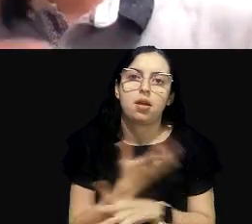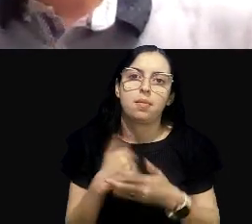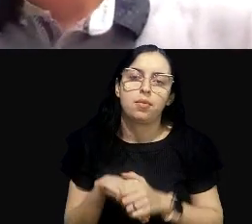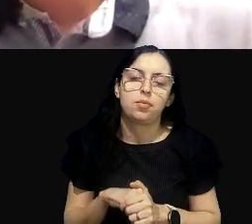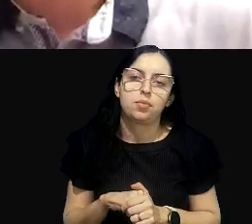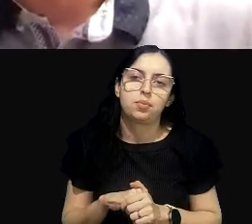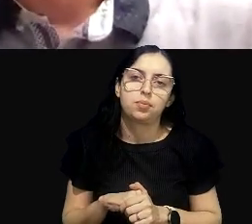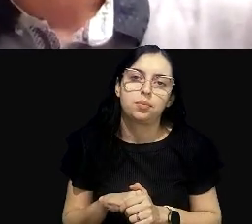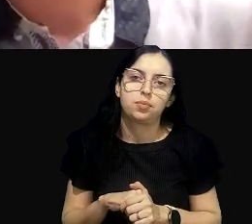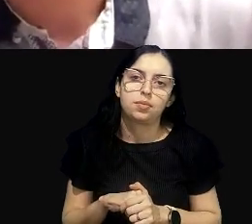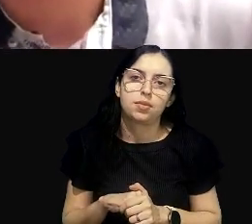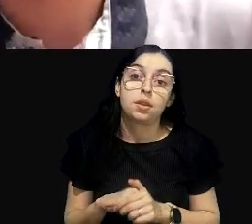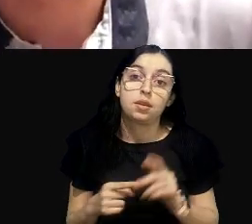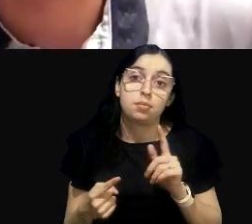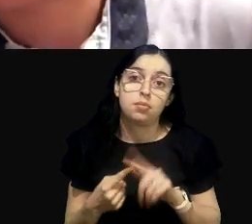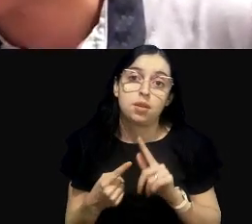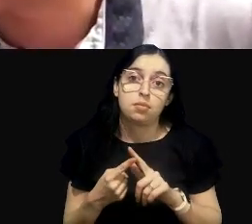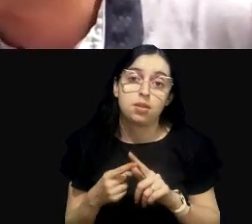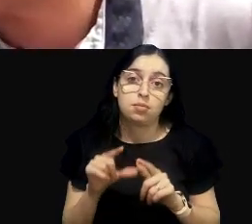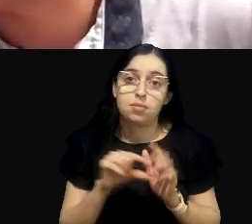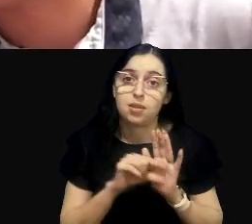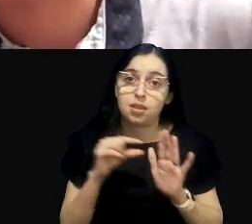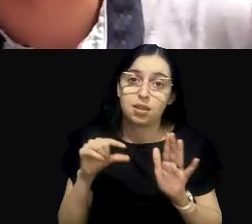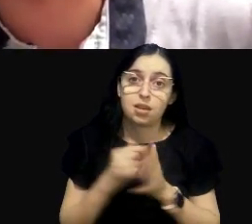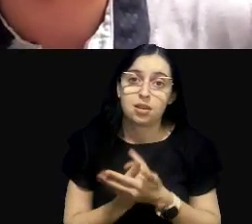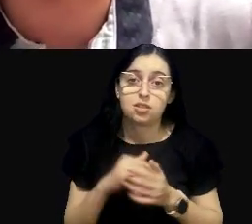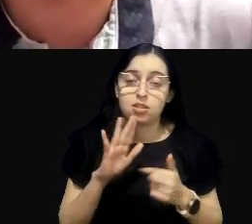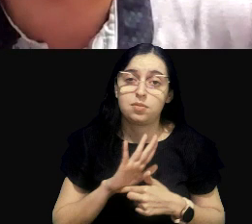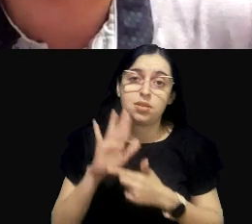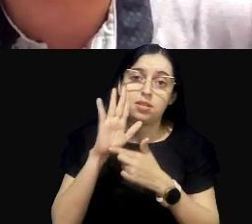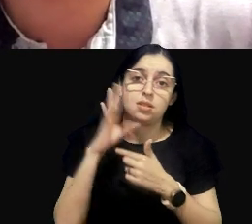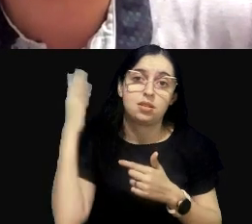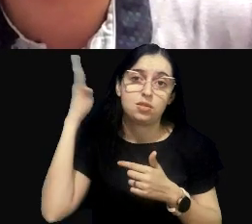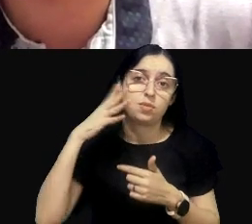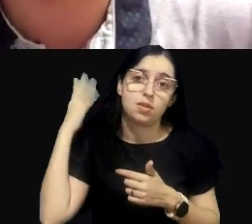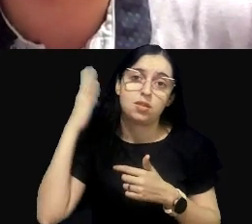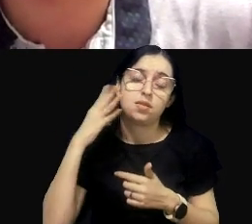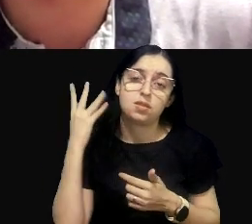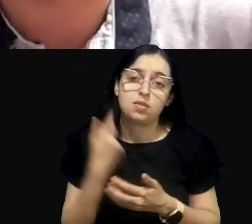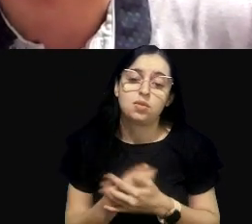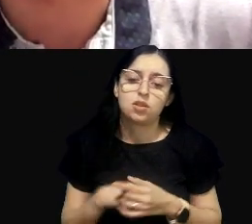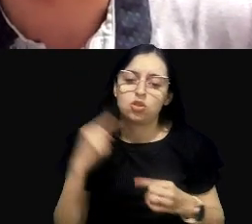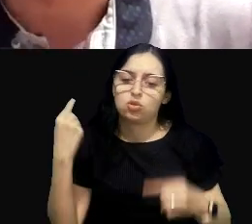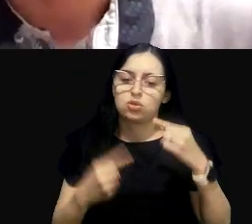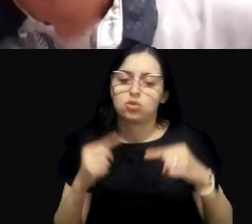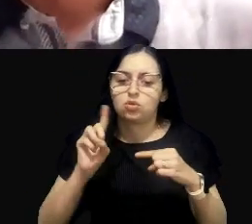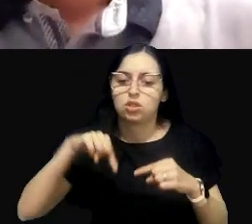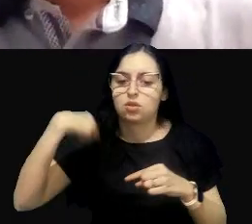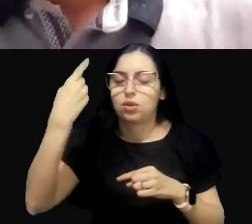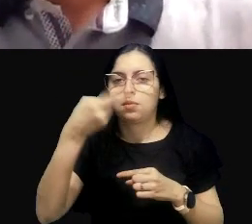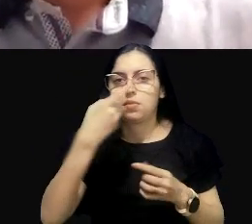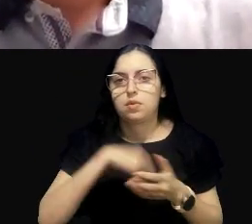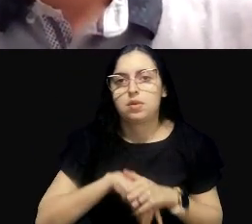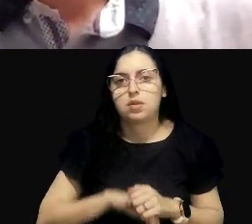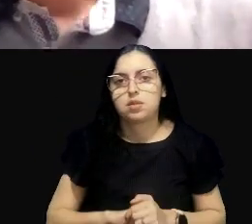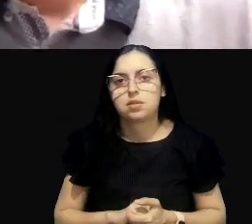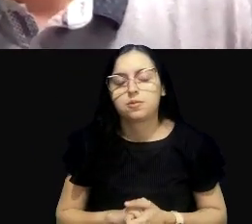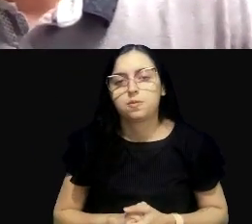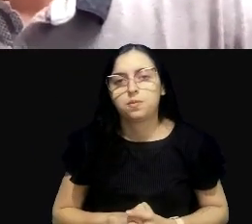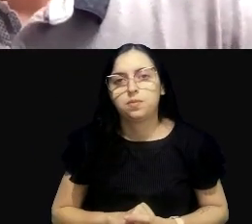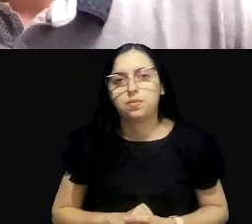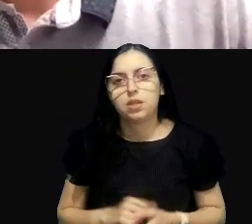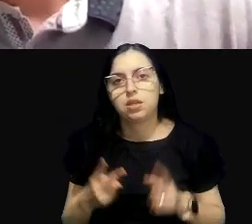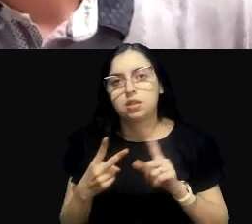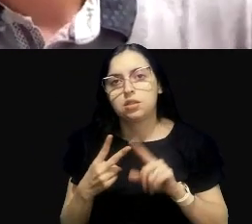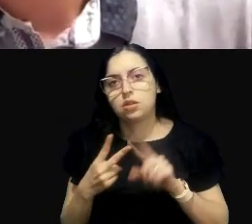Então, essa era a primeira metade da minha apresentação que eu queria colocar para a gente discutir depois. E a